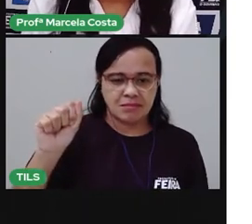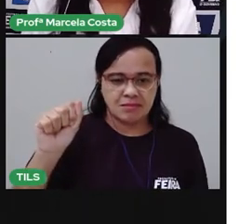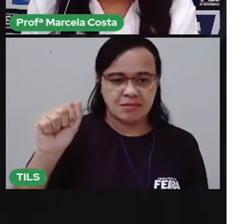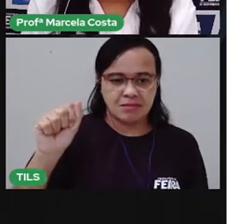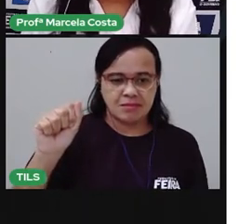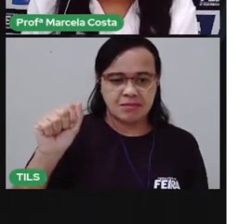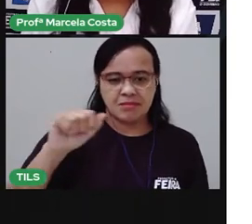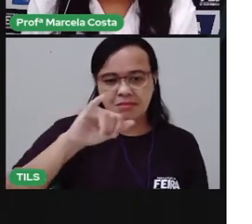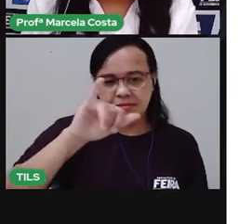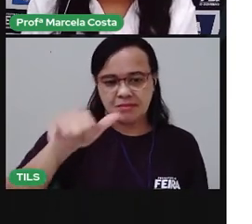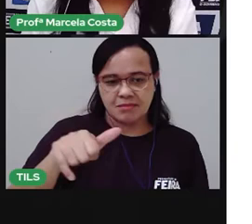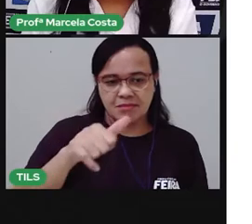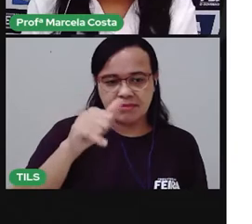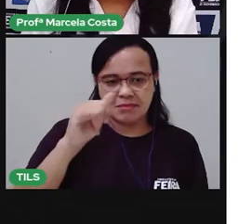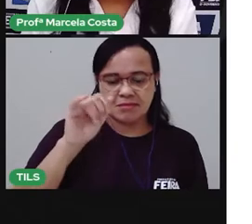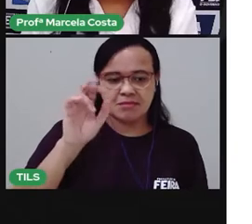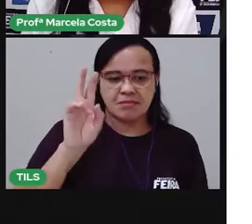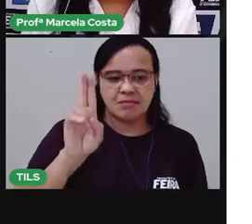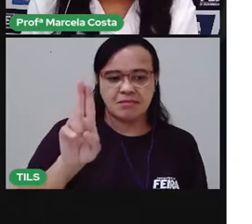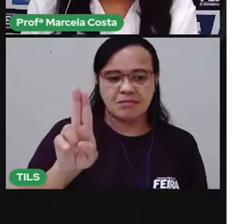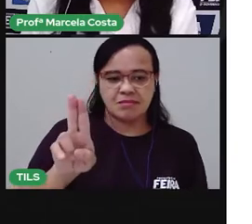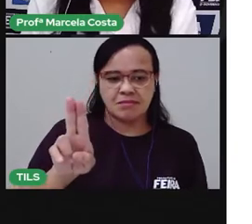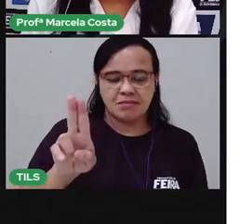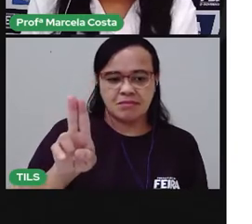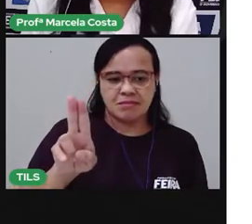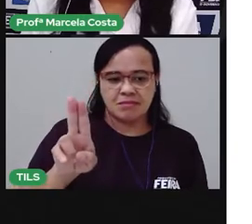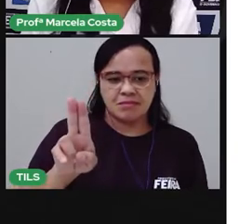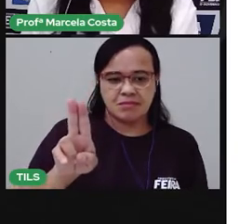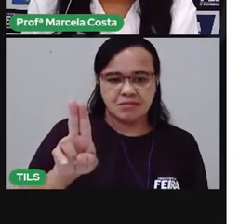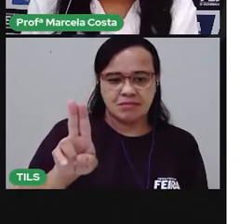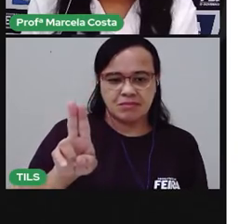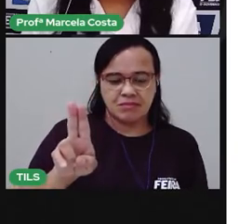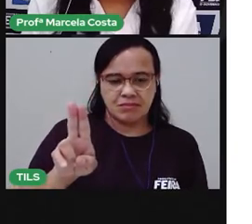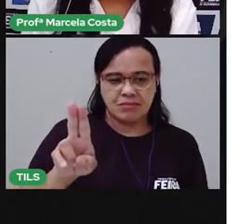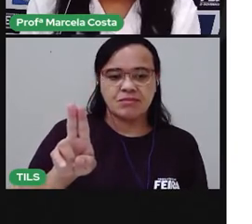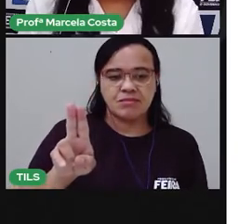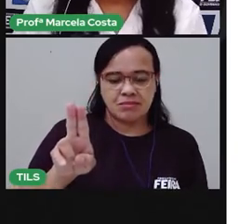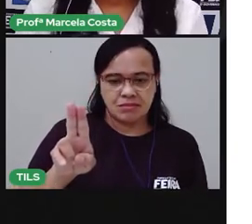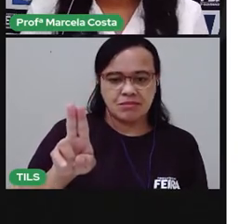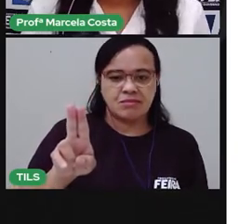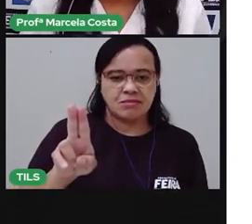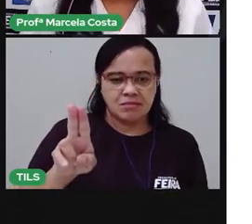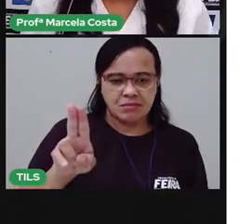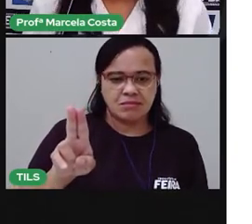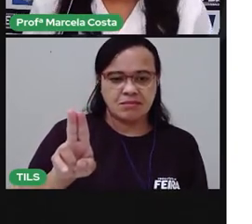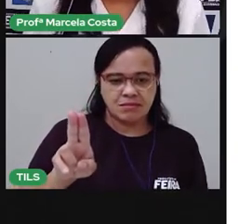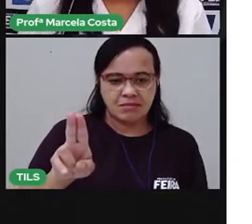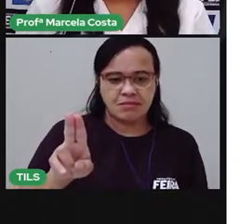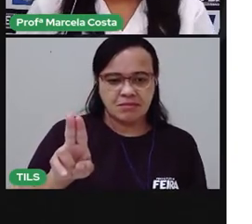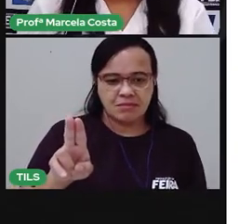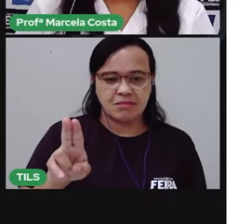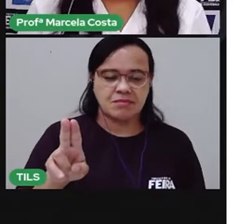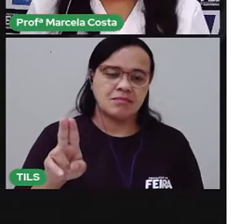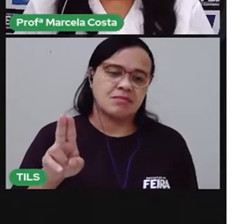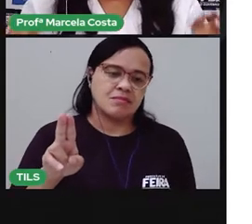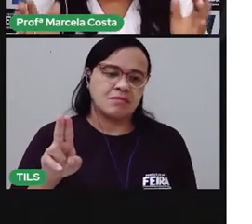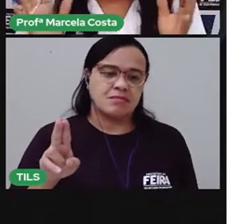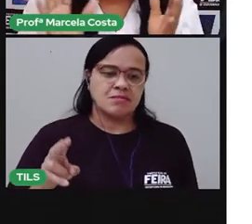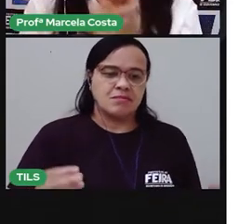Jota. U. Ju. Tem quantas sílabas?